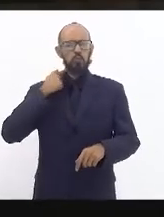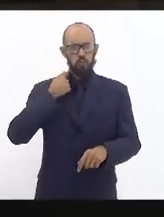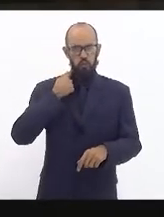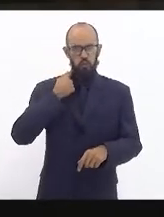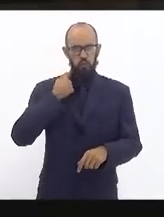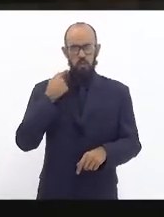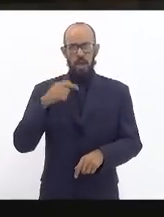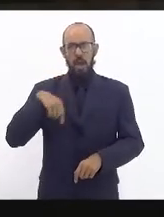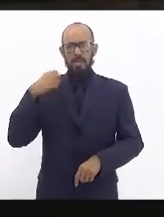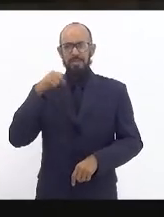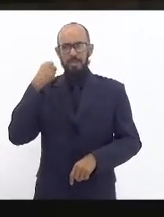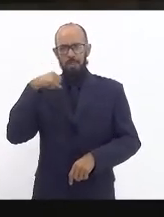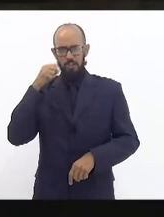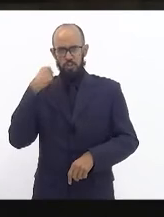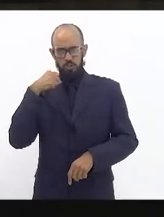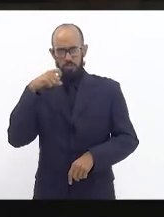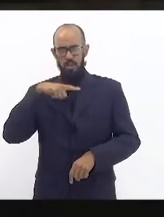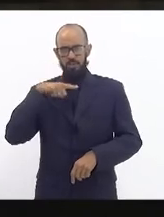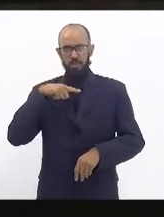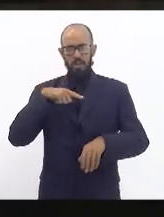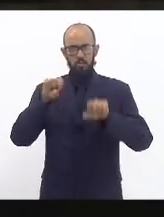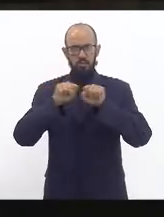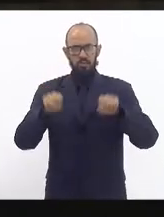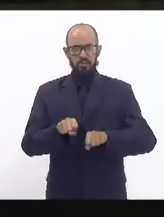Sepitiba é uma baía que tem um ecossistema muito frágil